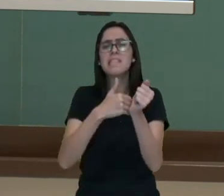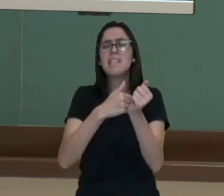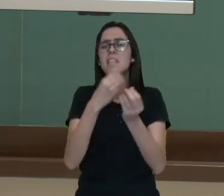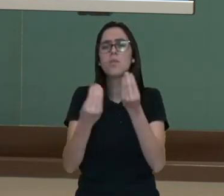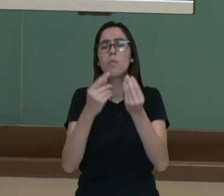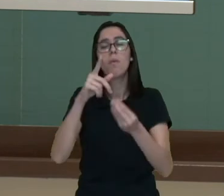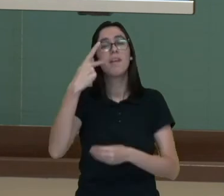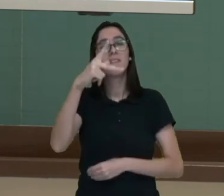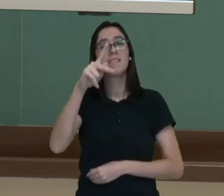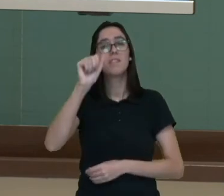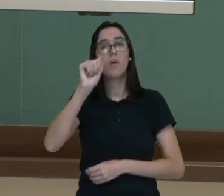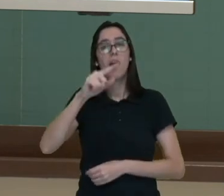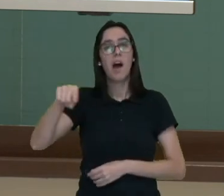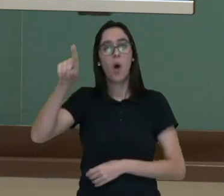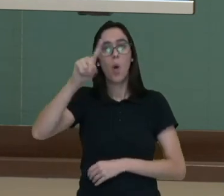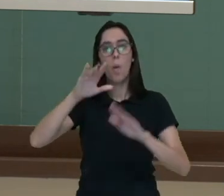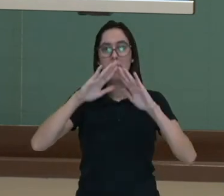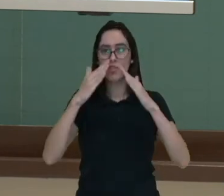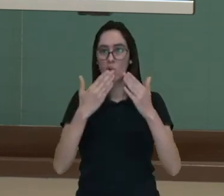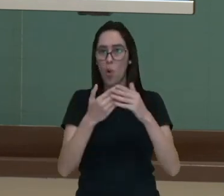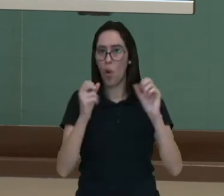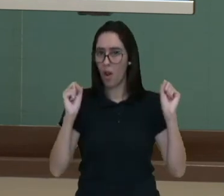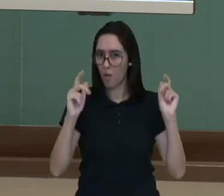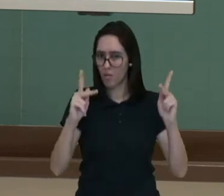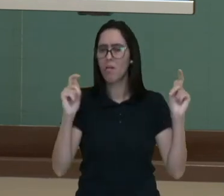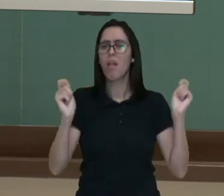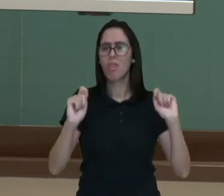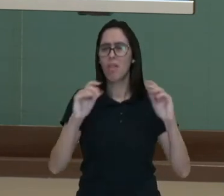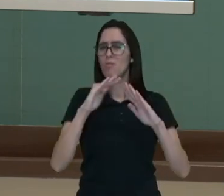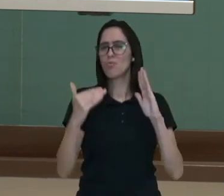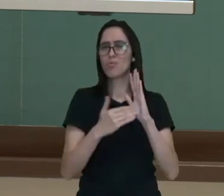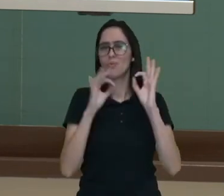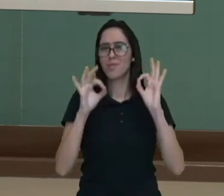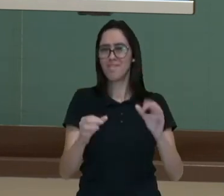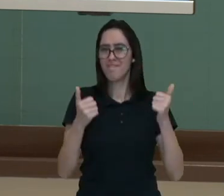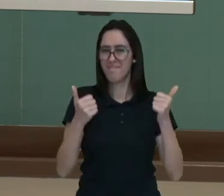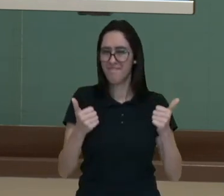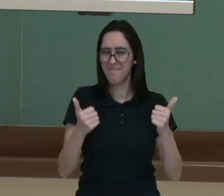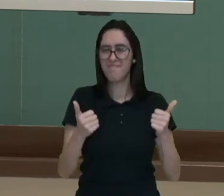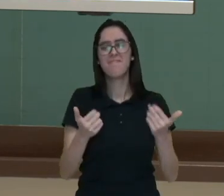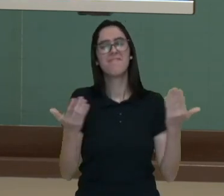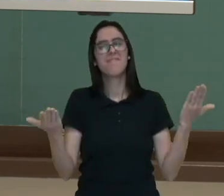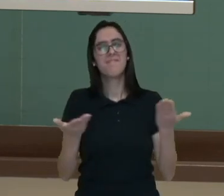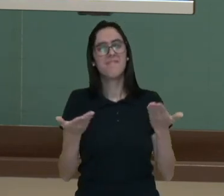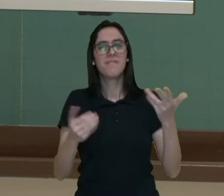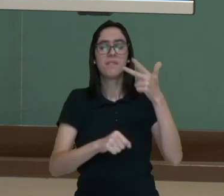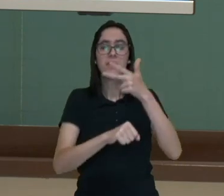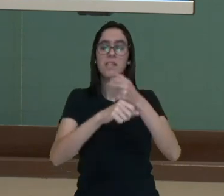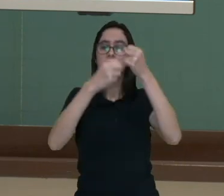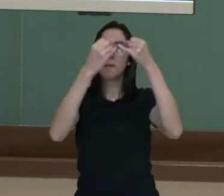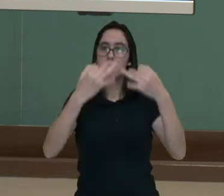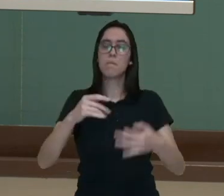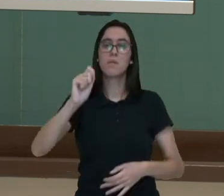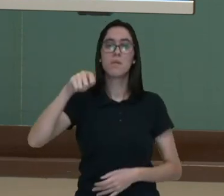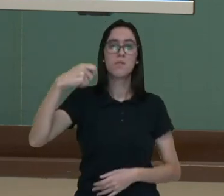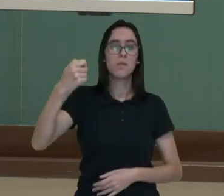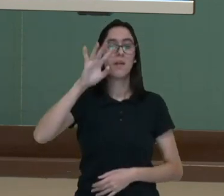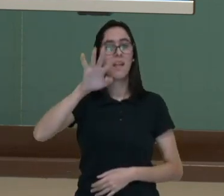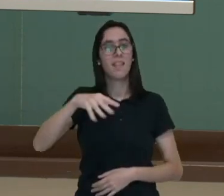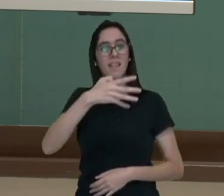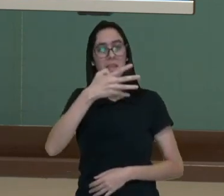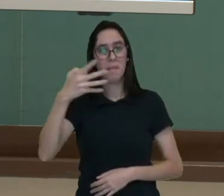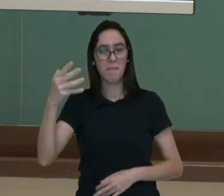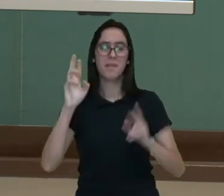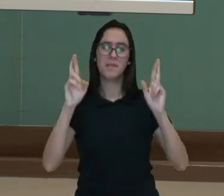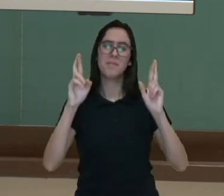para entrar? Utilize a sua conta do Arroba Escola que vai dar tudo certo, tá bom? Beleza? Então, nesse vídeo nós falamos aí sobre as